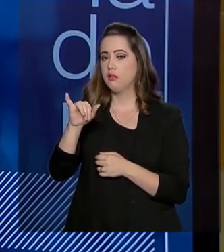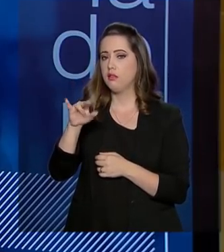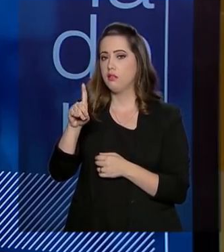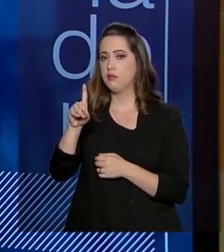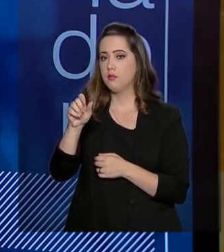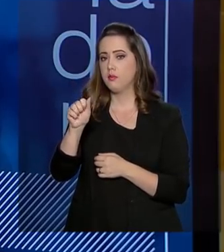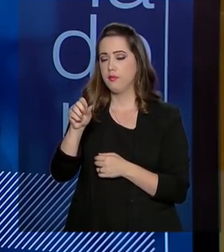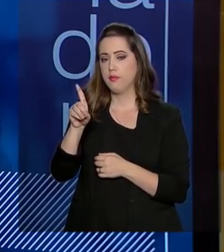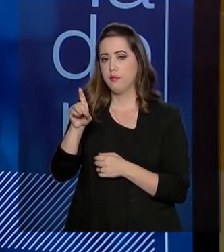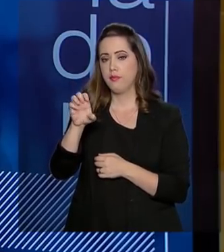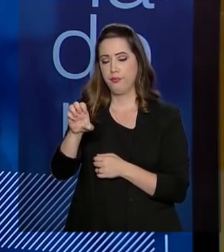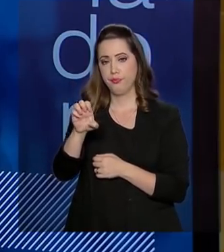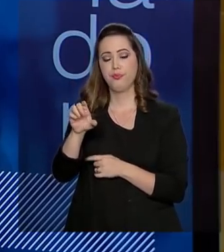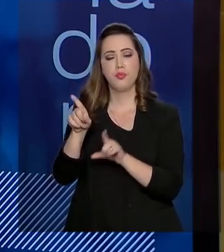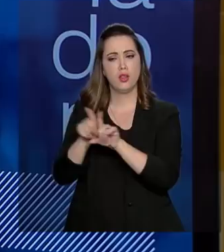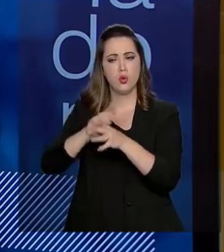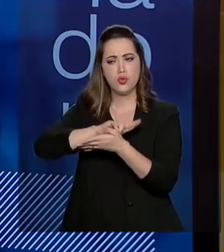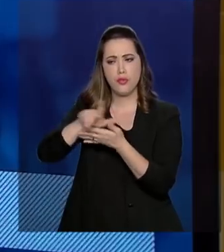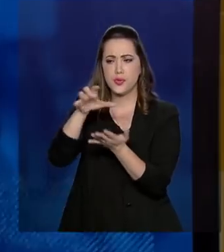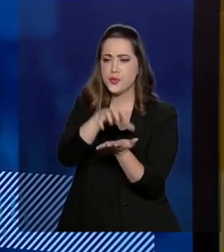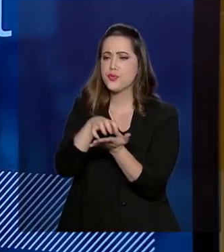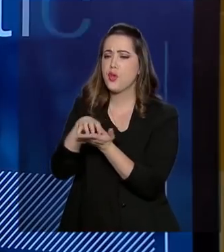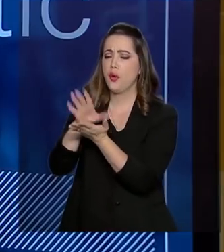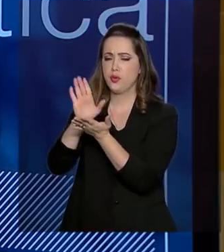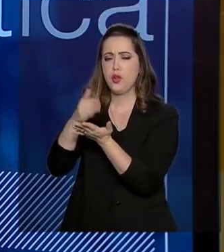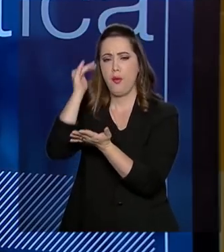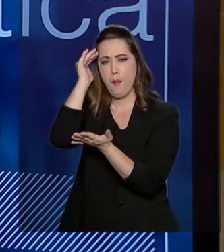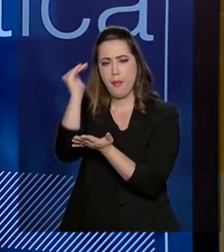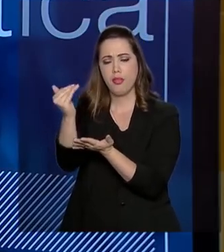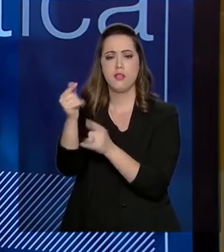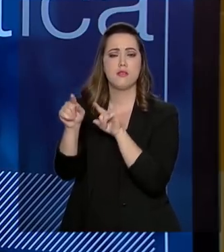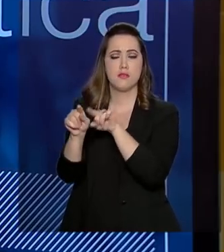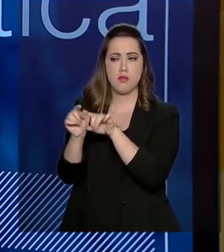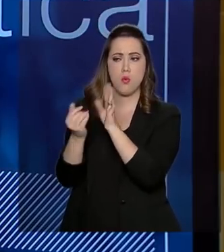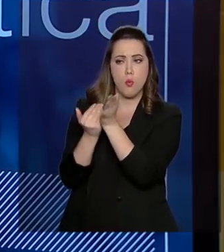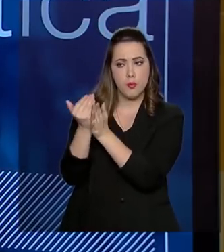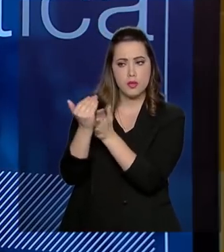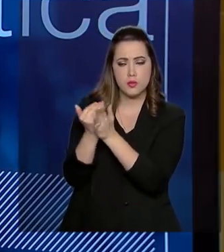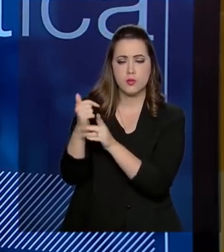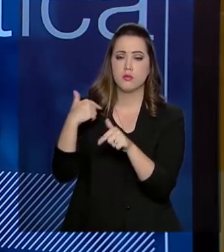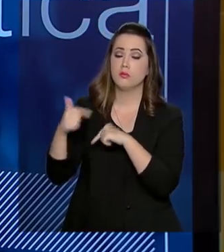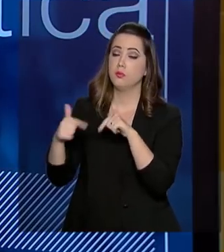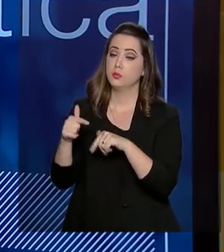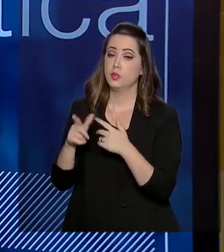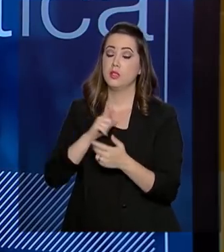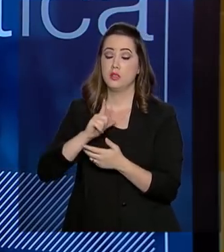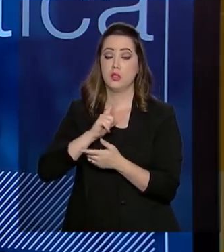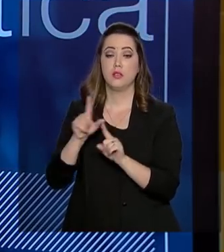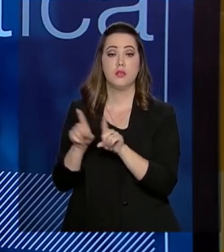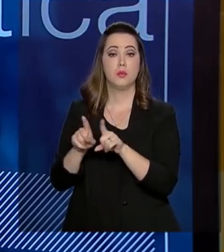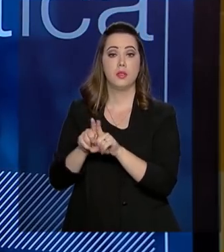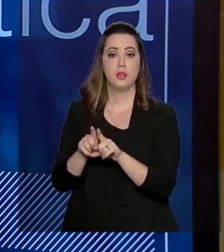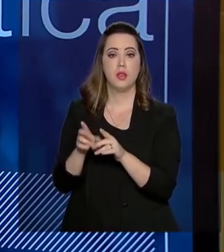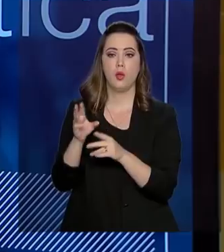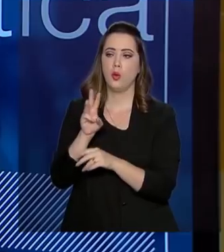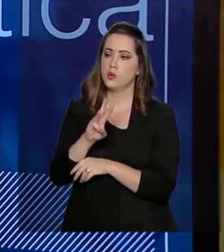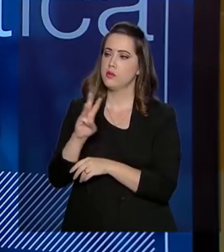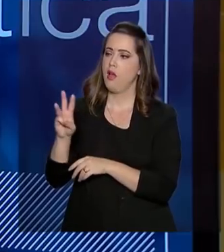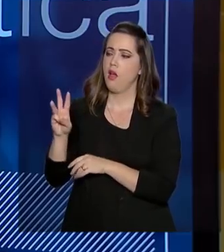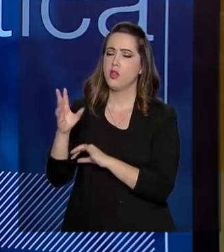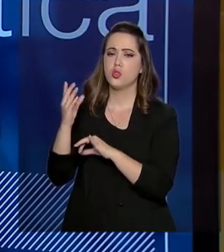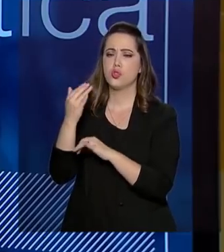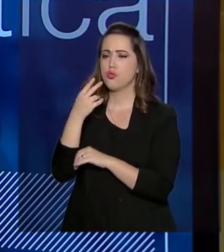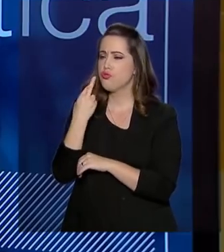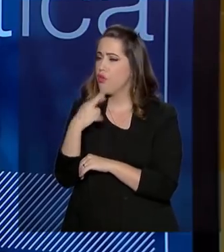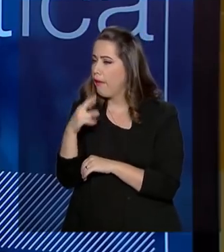Então, praticamente, boa parte dos órgãos já cumpriu essa implementação. Tem a parte de implementação dos canais de denúncia. Então, isso